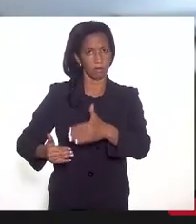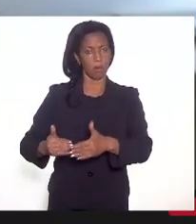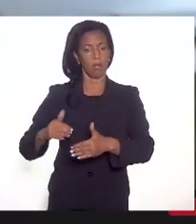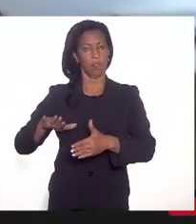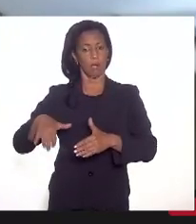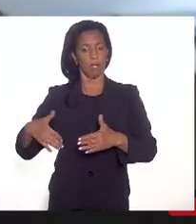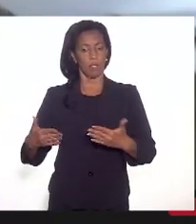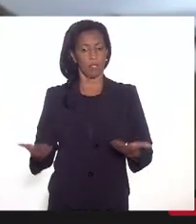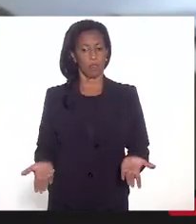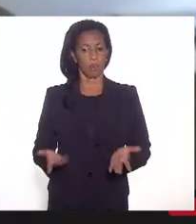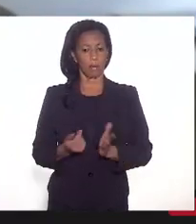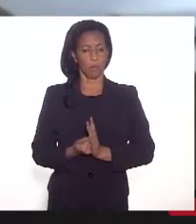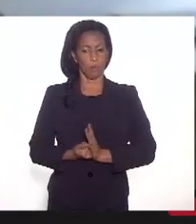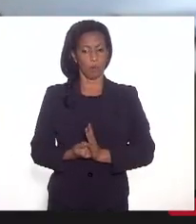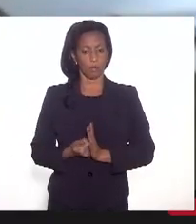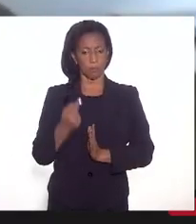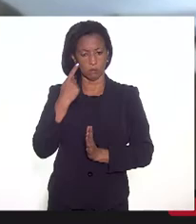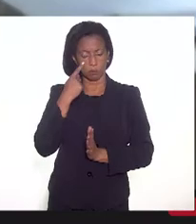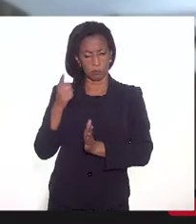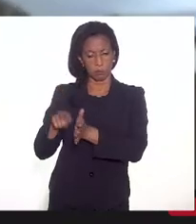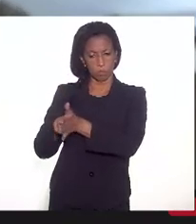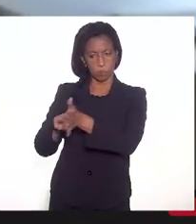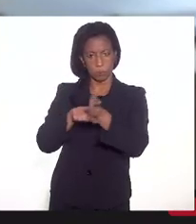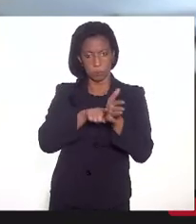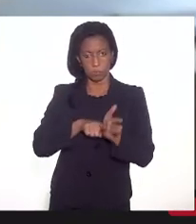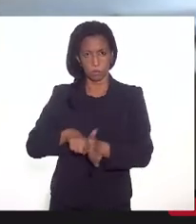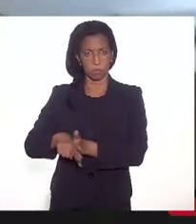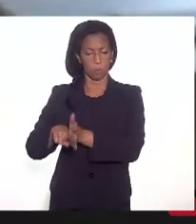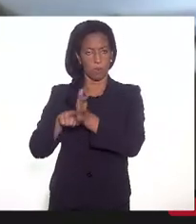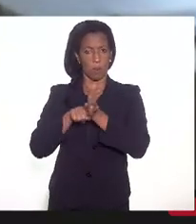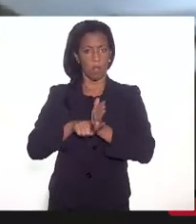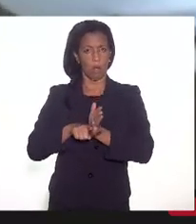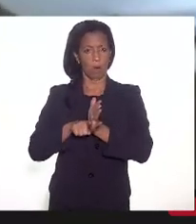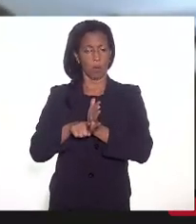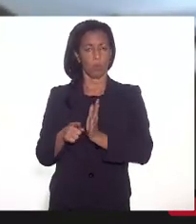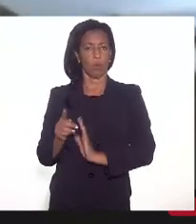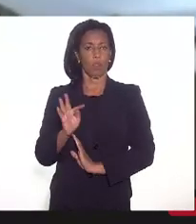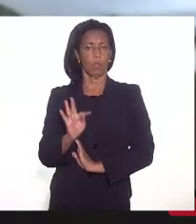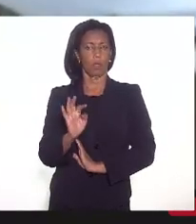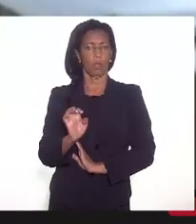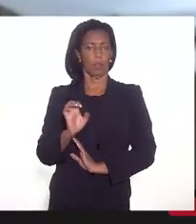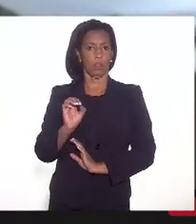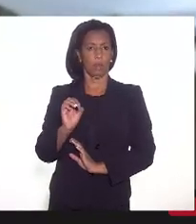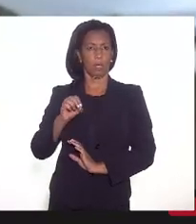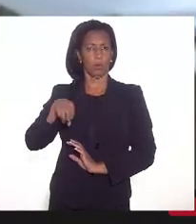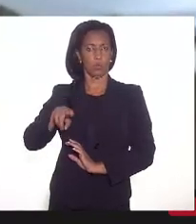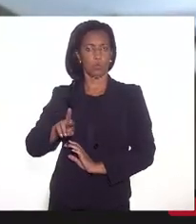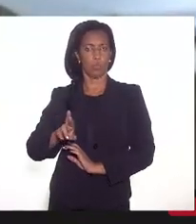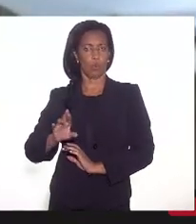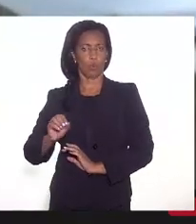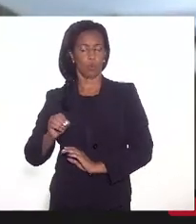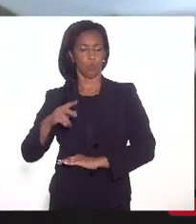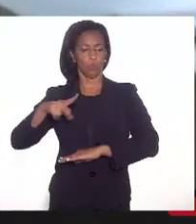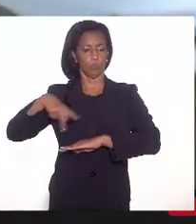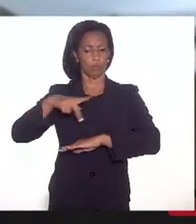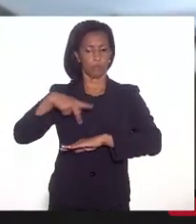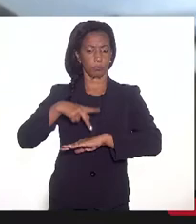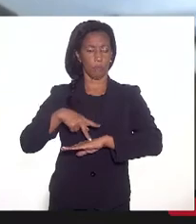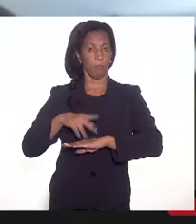contato e em consulta com o Tesouro Nacional, mas também com o